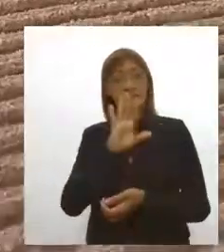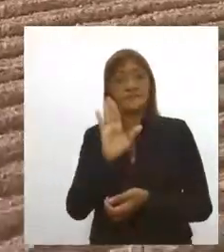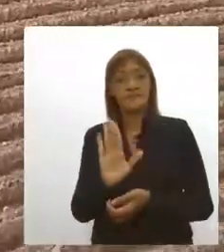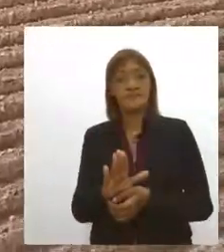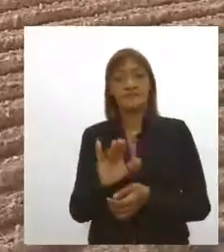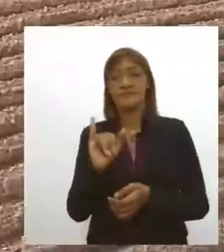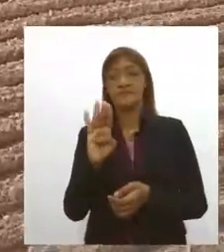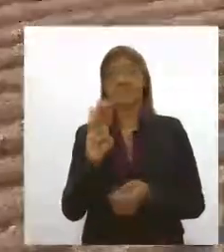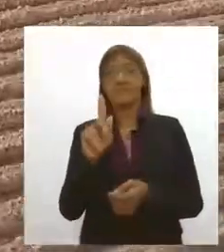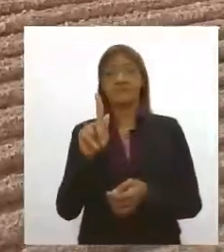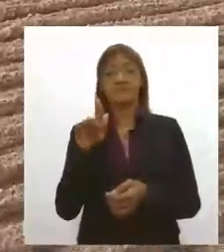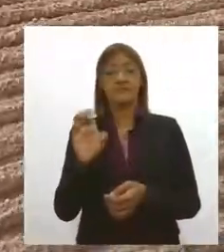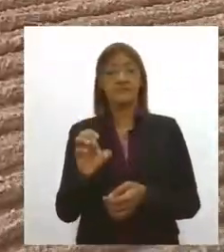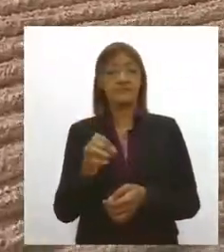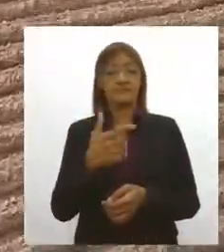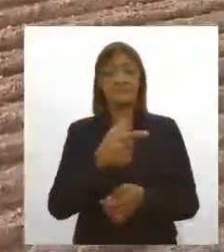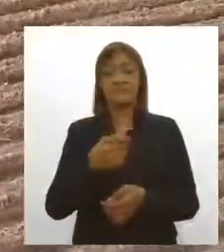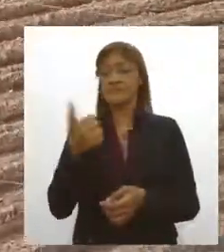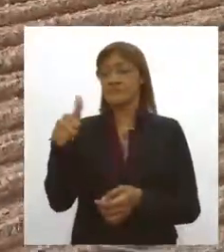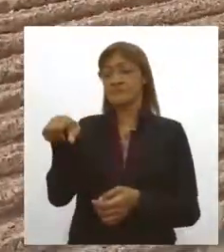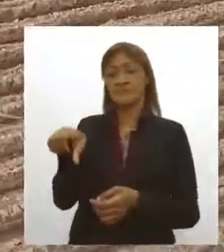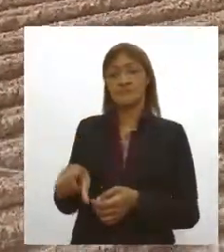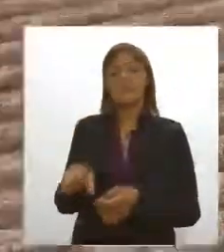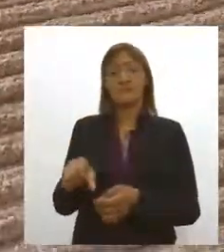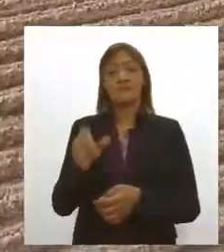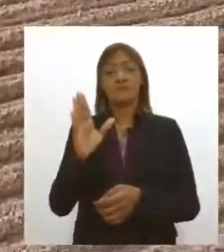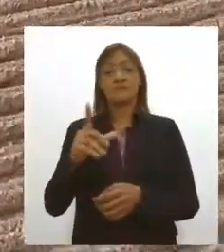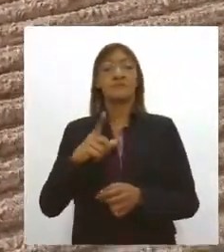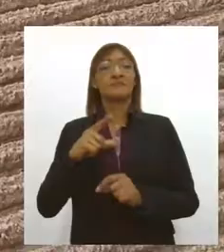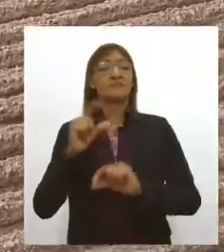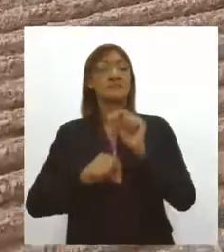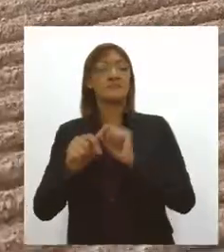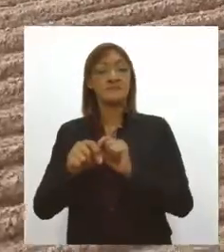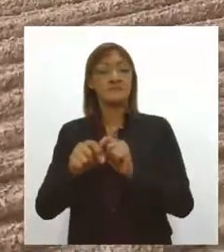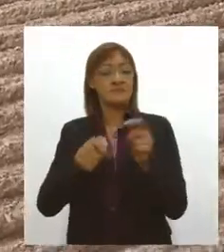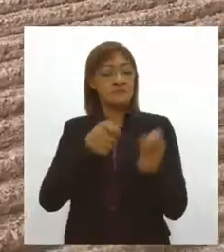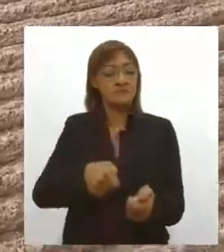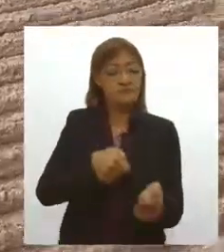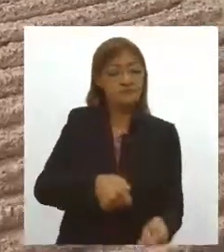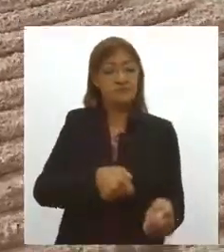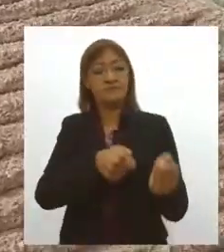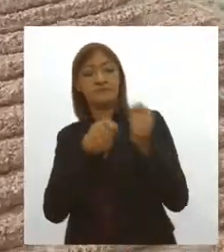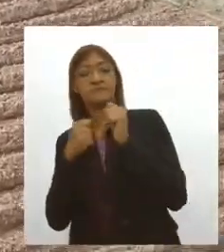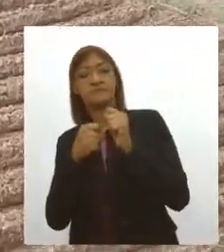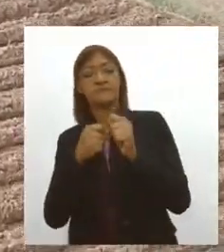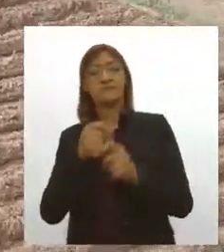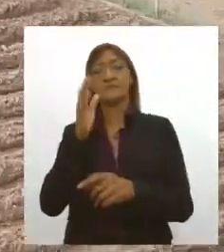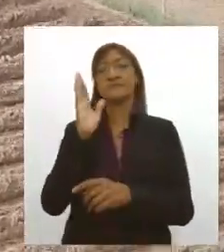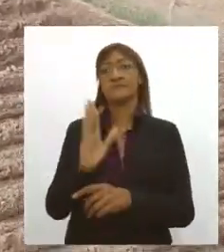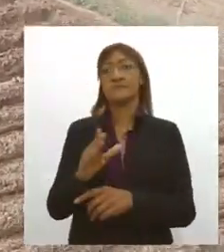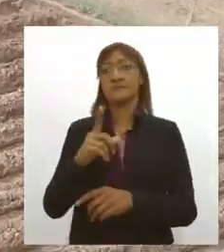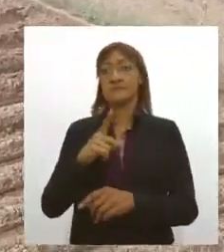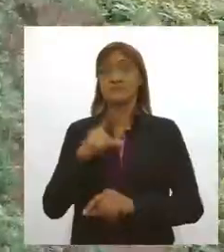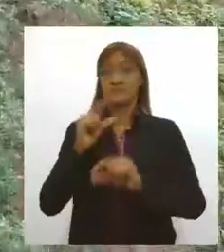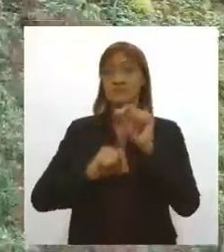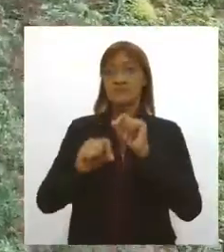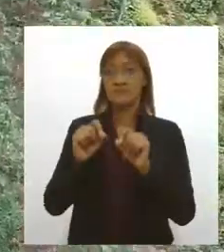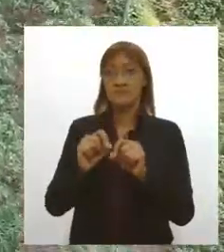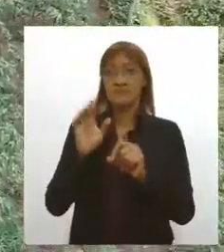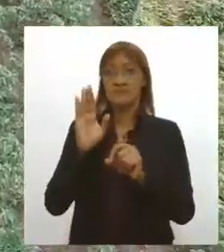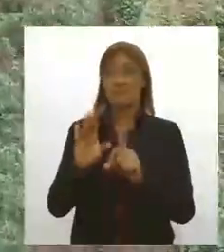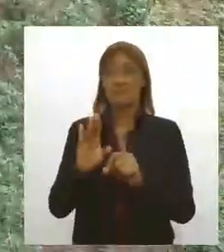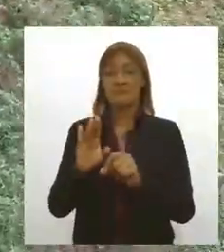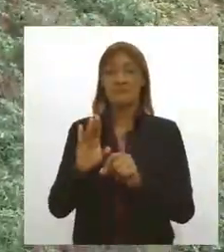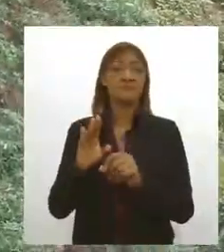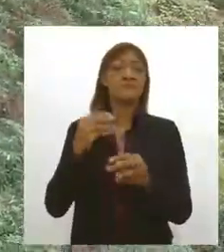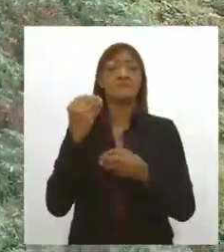IBGE em 2019 a área plantada de mandioca em Sergipe foi de 12.123 hectares com